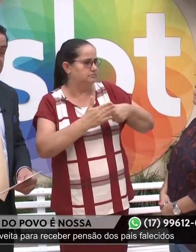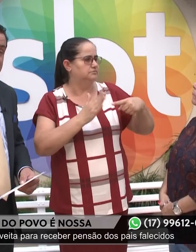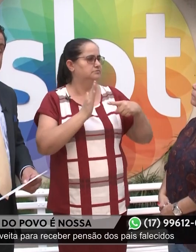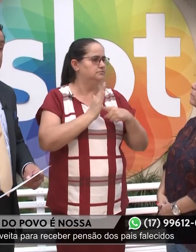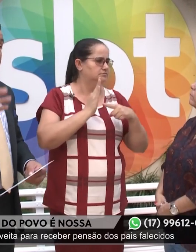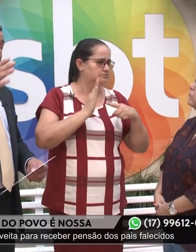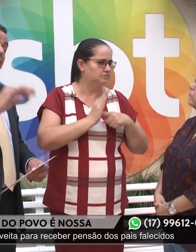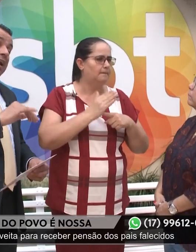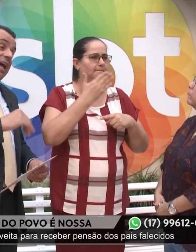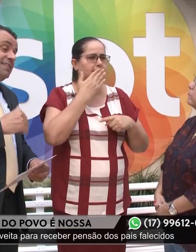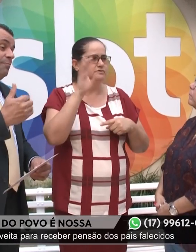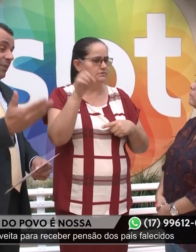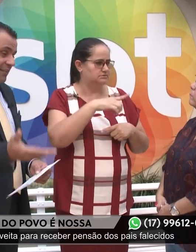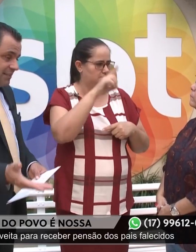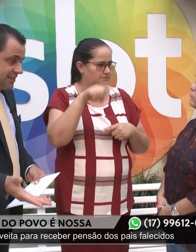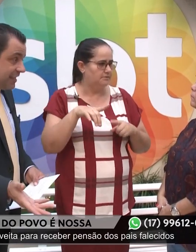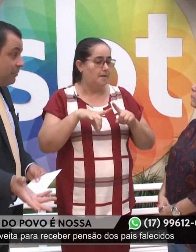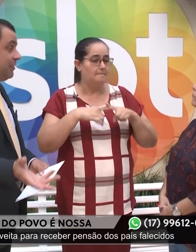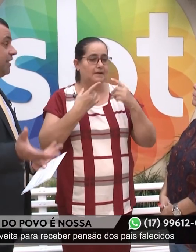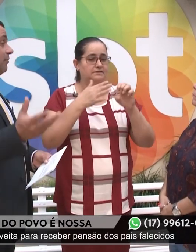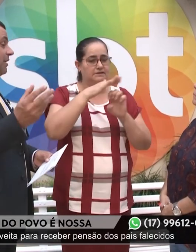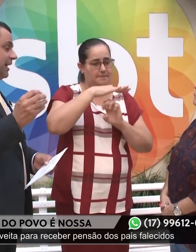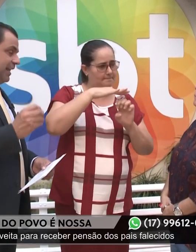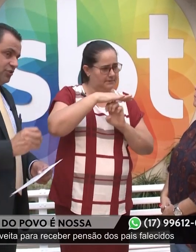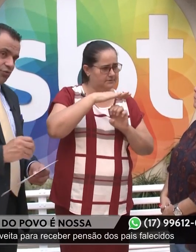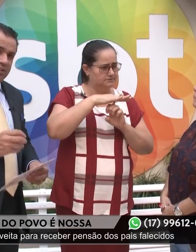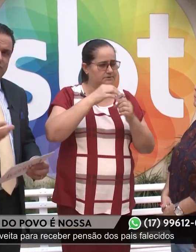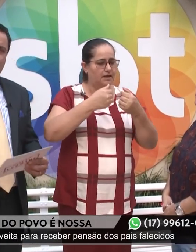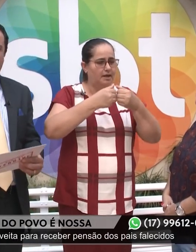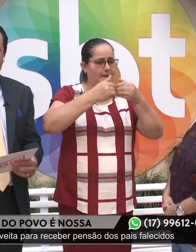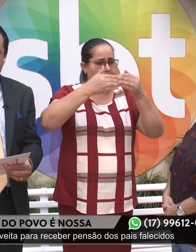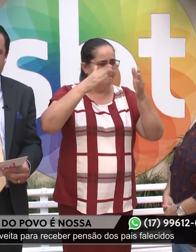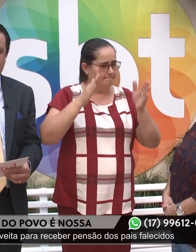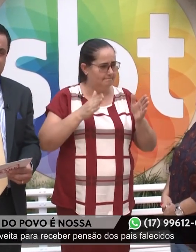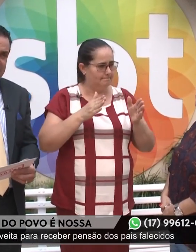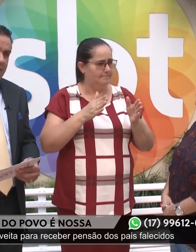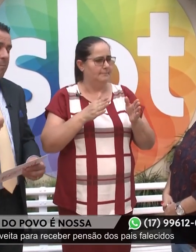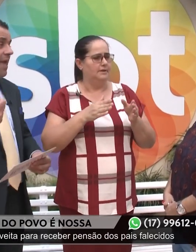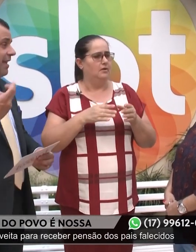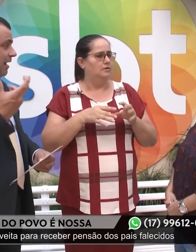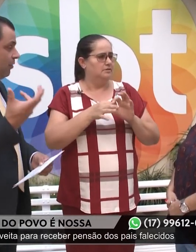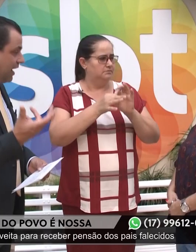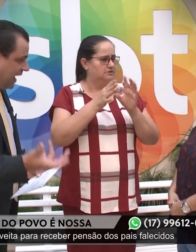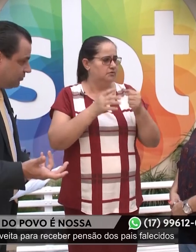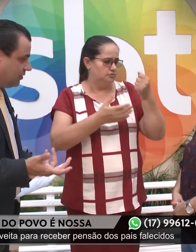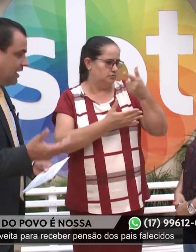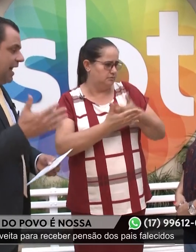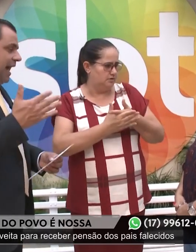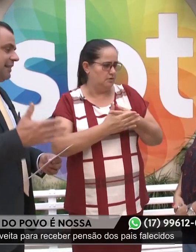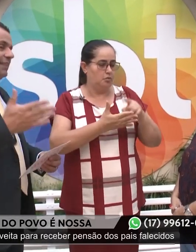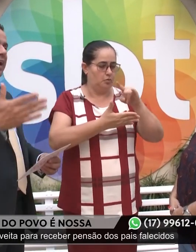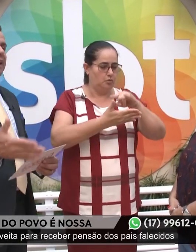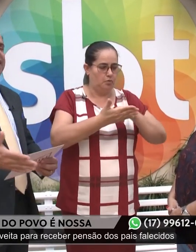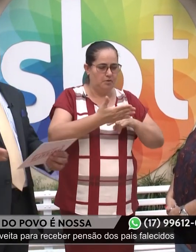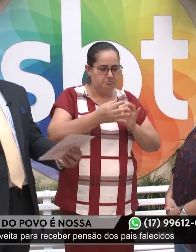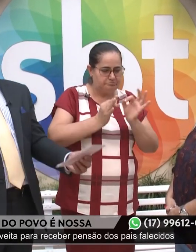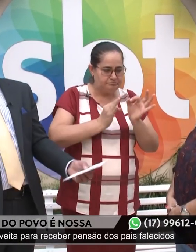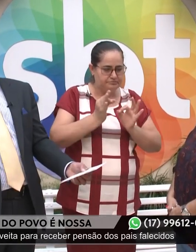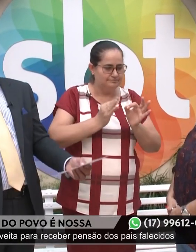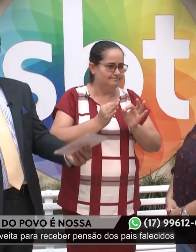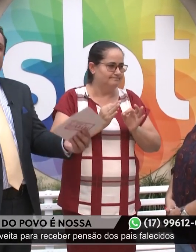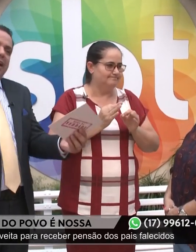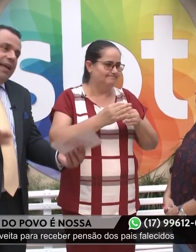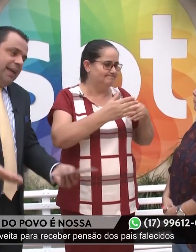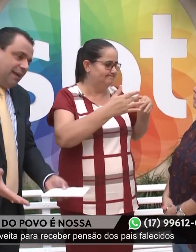nulidade. Agora, as empresas que abriram o crédito e se o documento estava bem elaborado, até ali